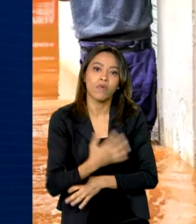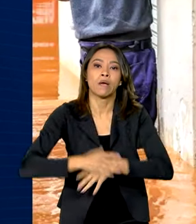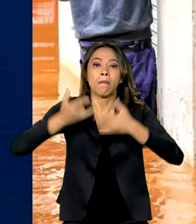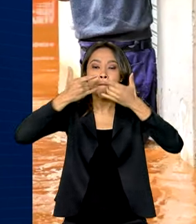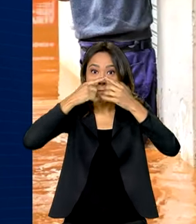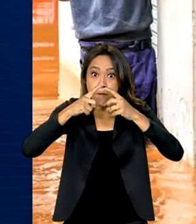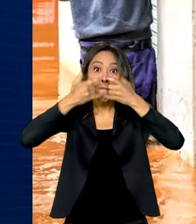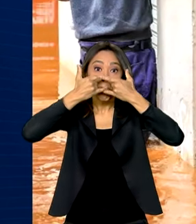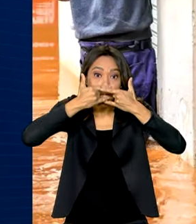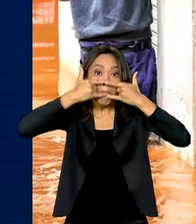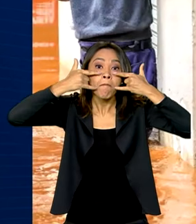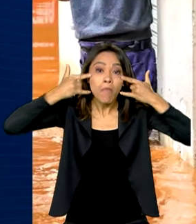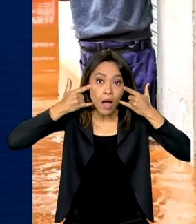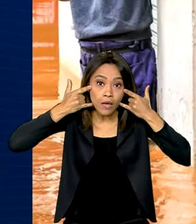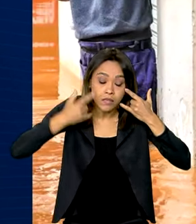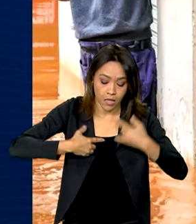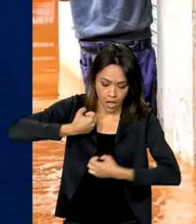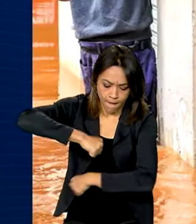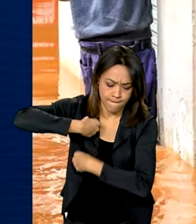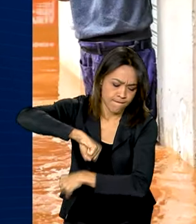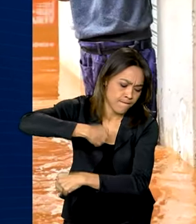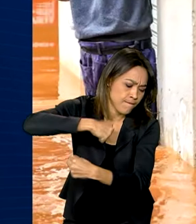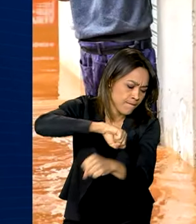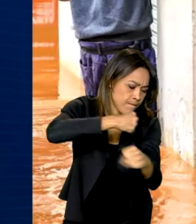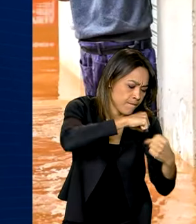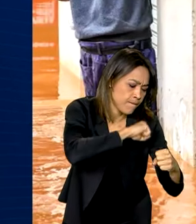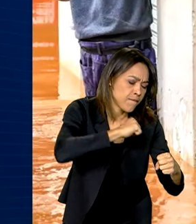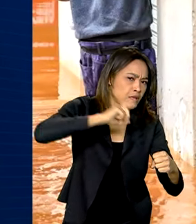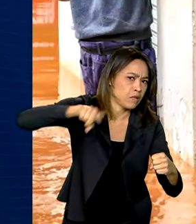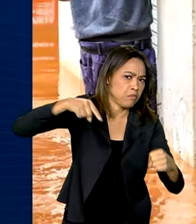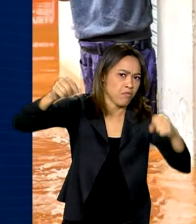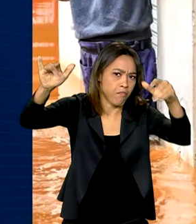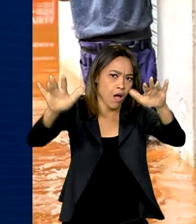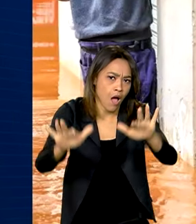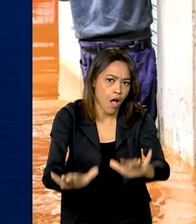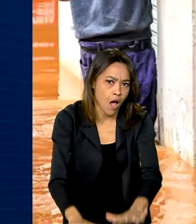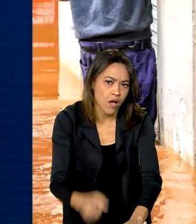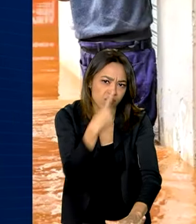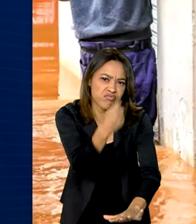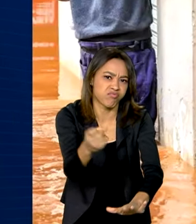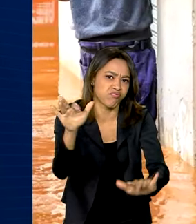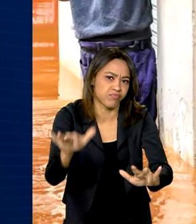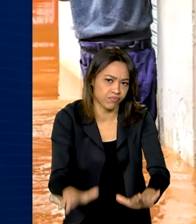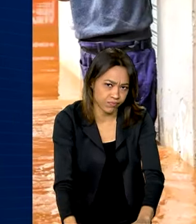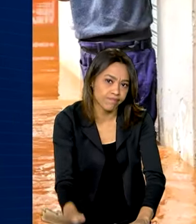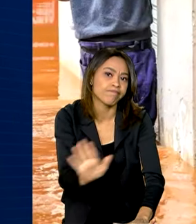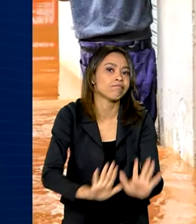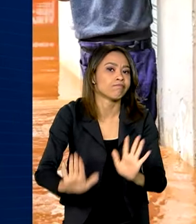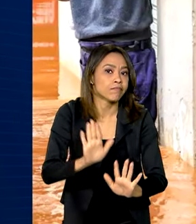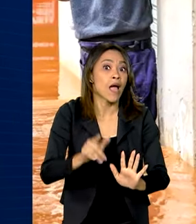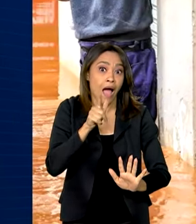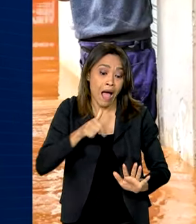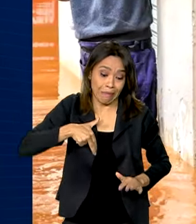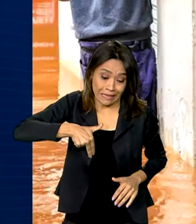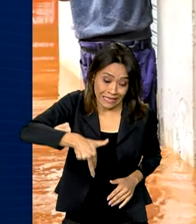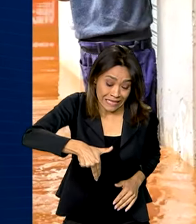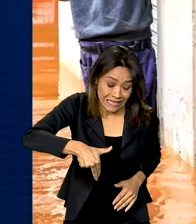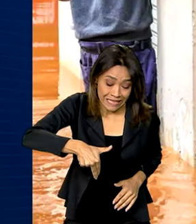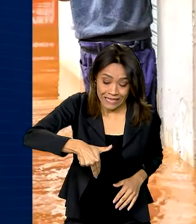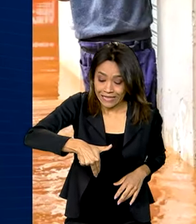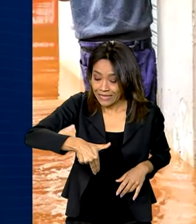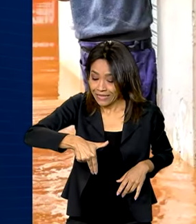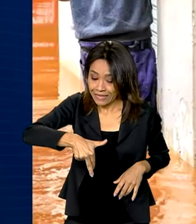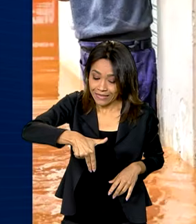fazer a limpeza dos locais atingidos pós-enchente. E se for preciso entrar na água, usar